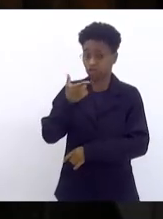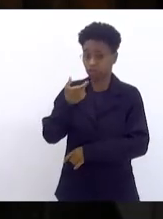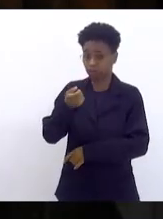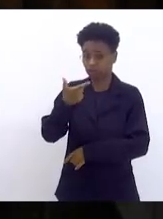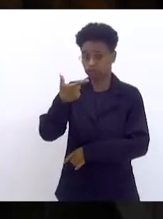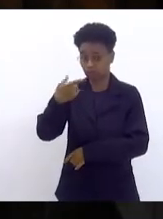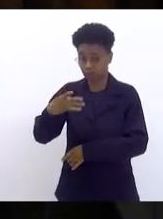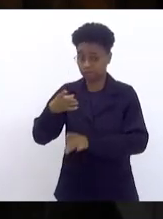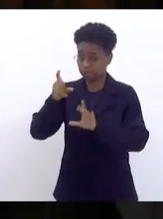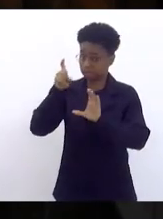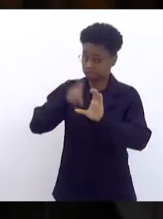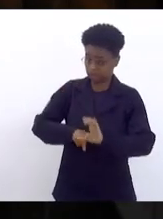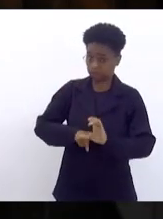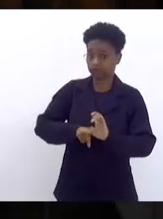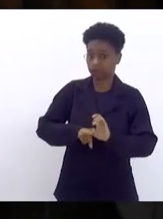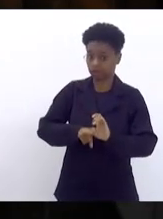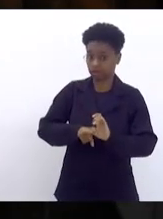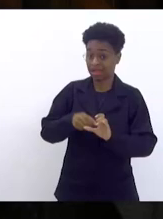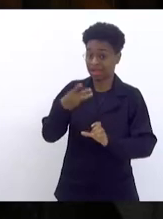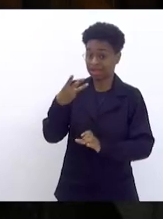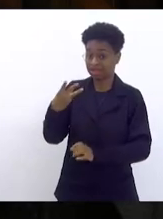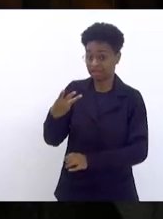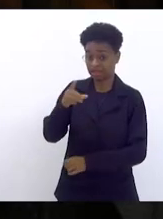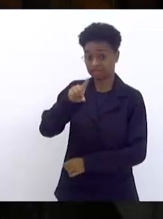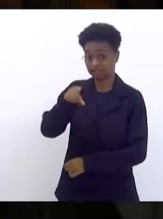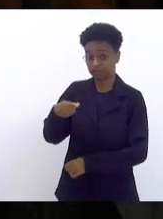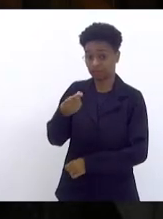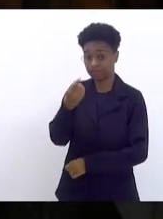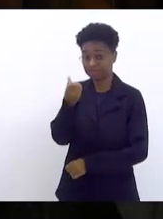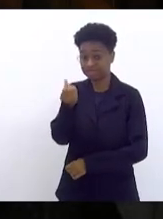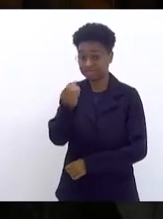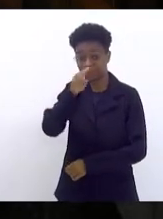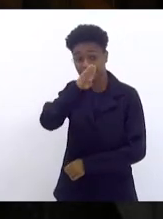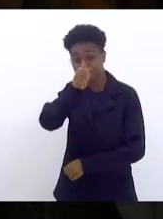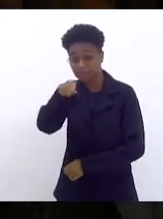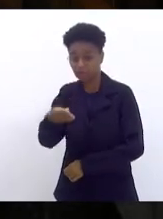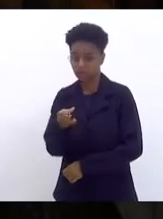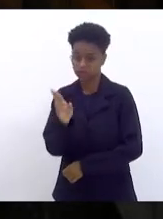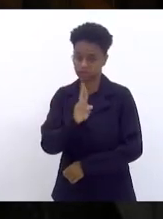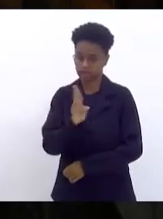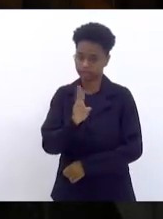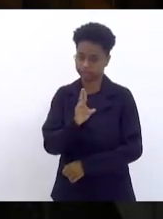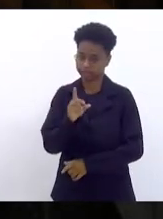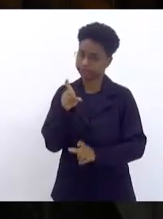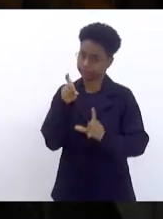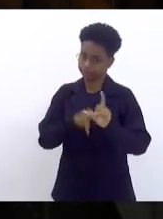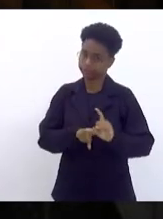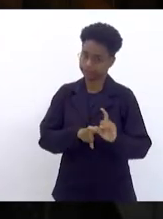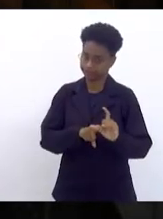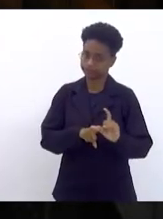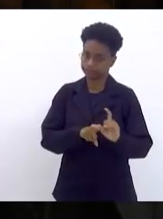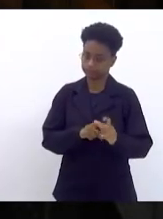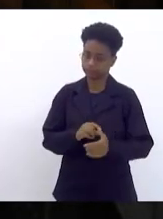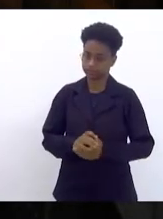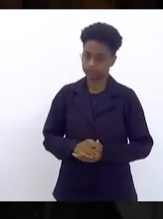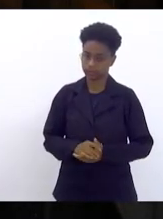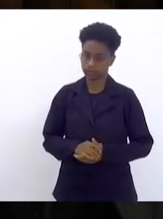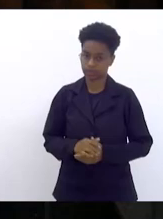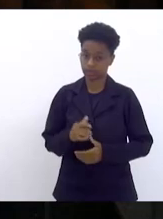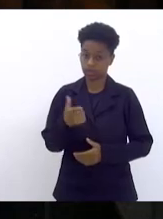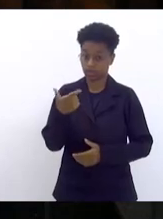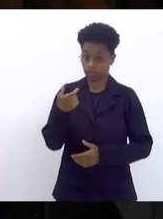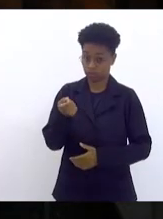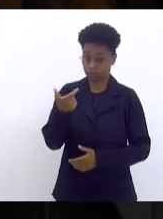de 3,6 bilhões de reais, para 25